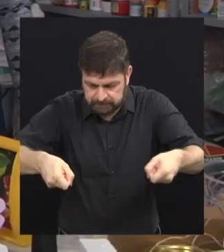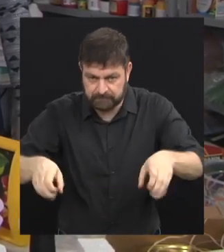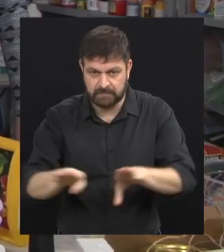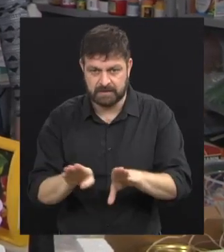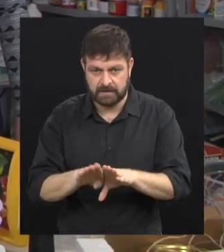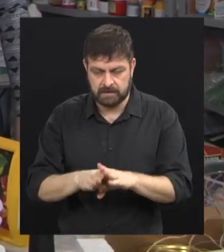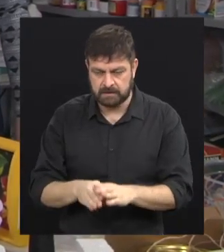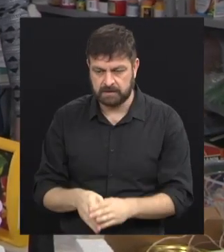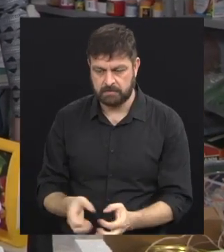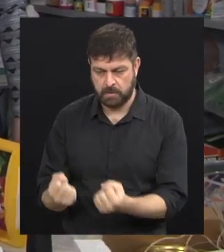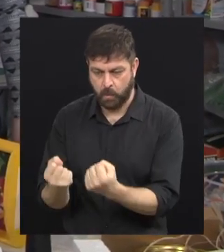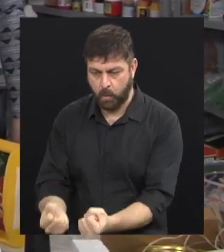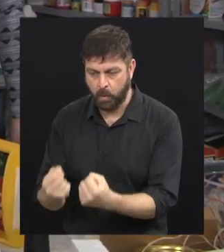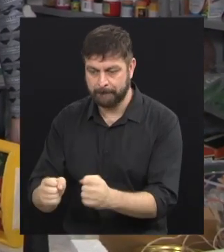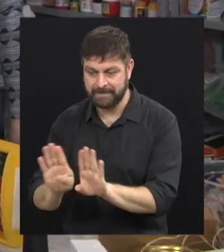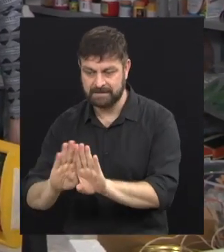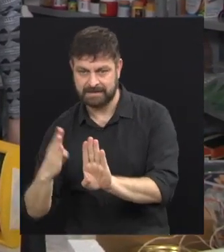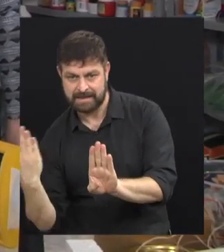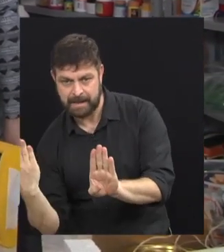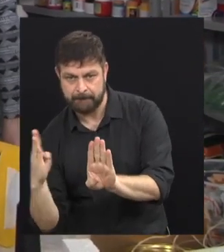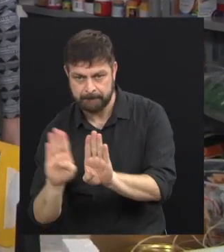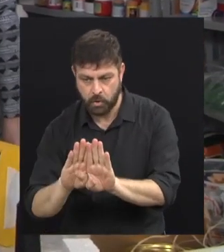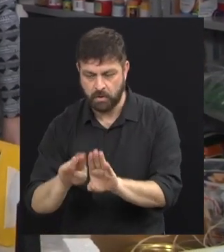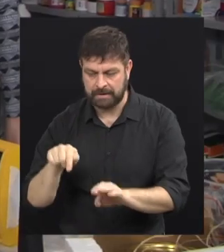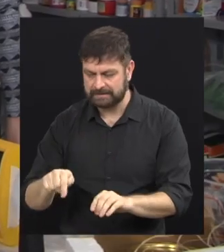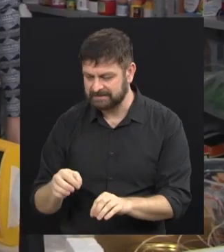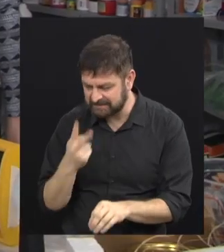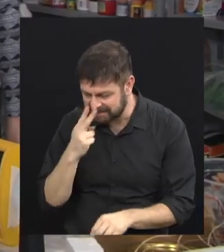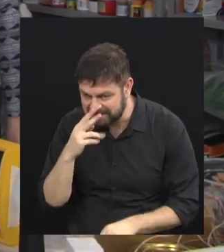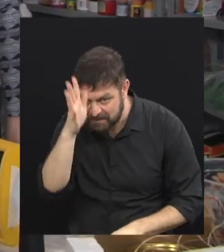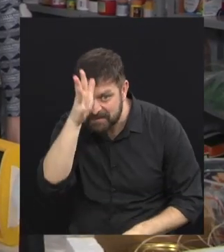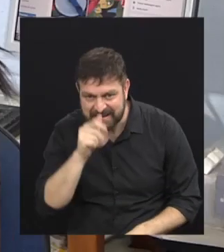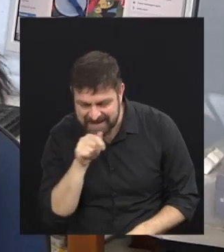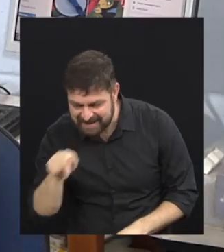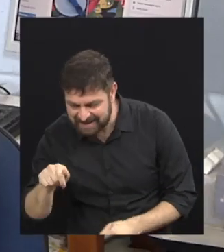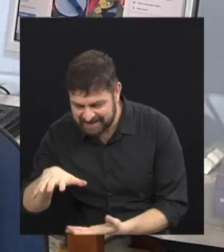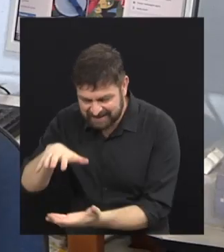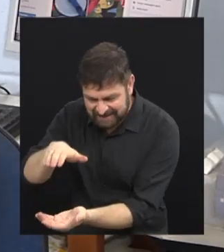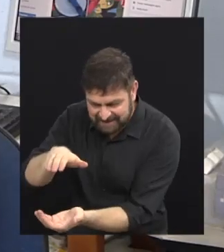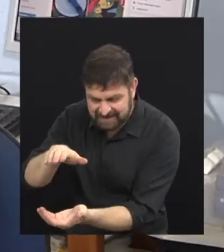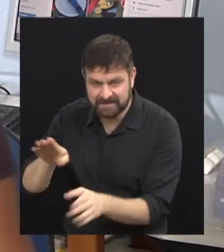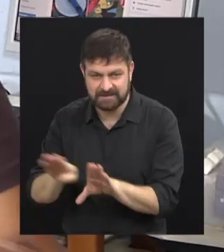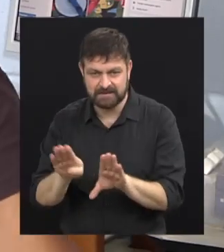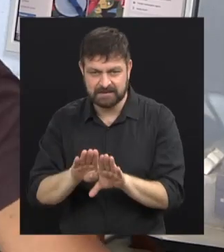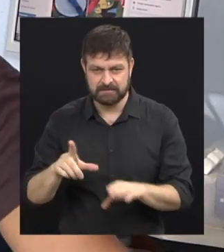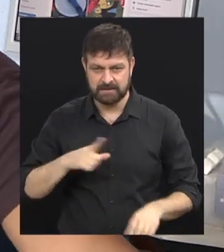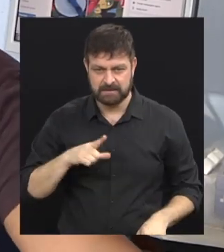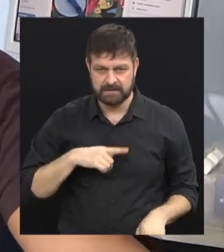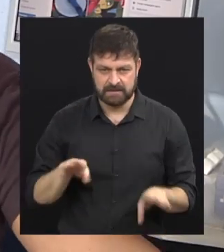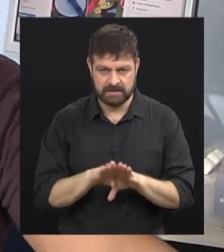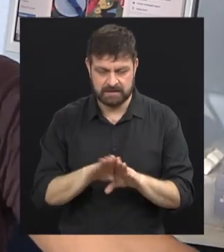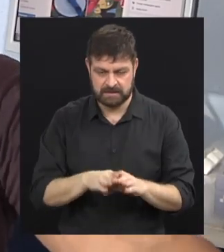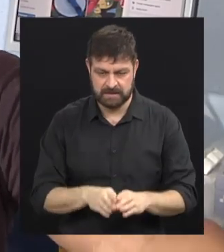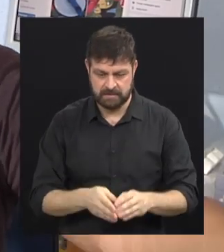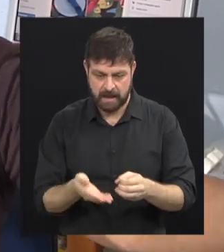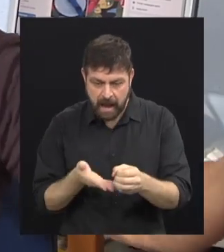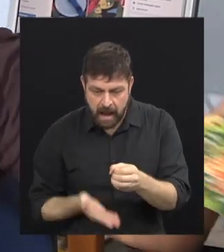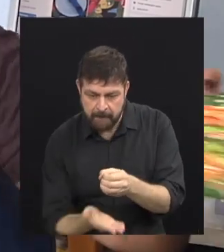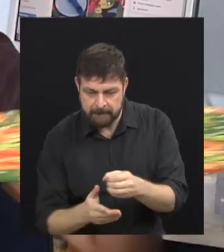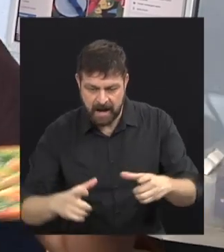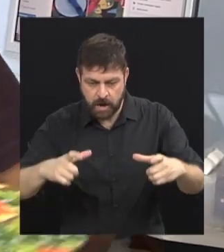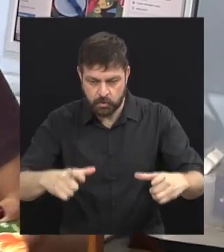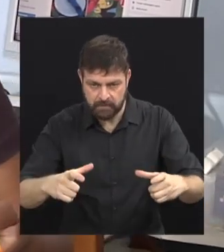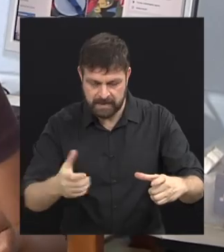porta também ali, que são as nossas galinhas. Elas costuram também. Temos agora o suplá, também, que está saindo agora